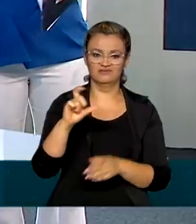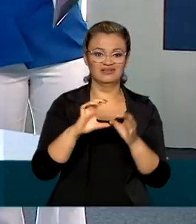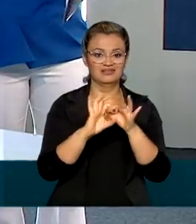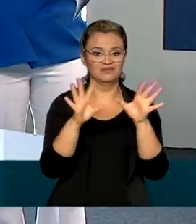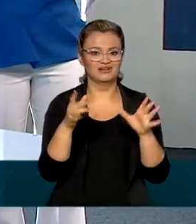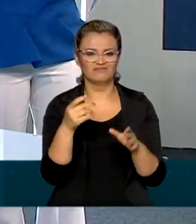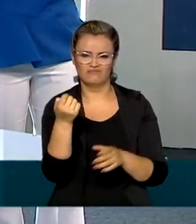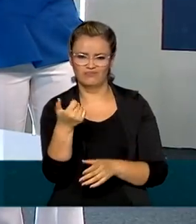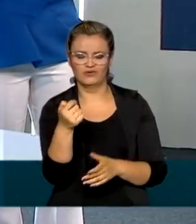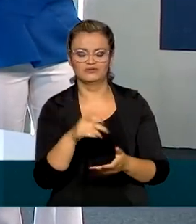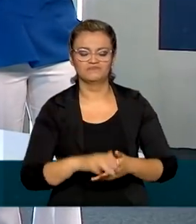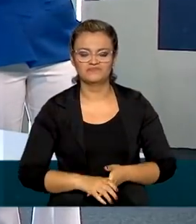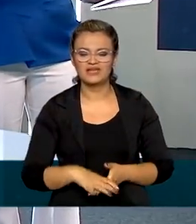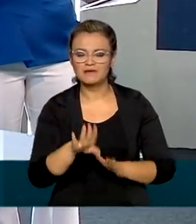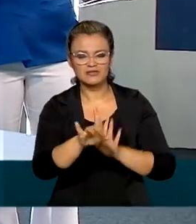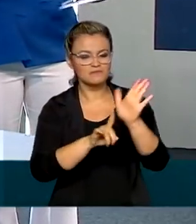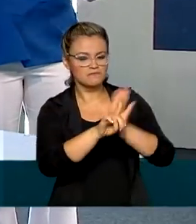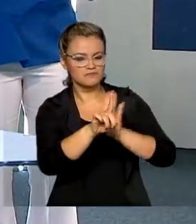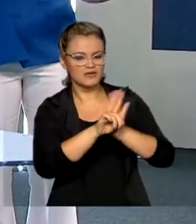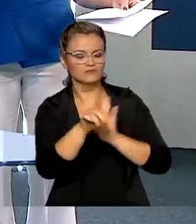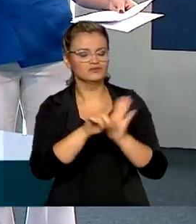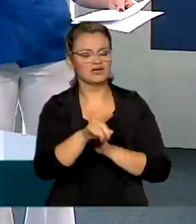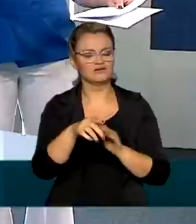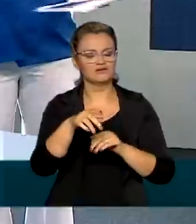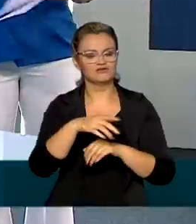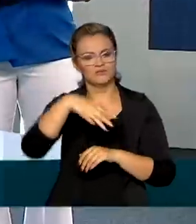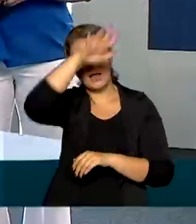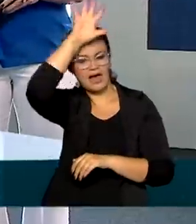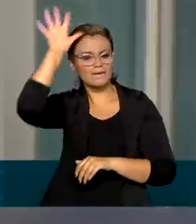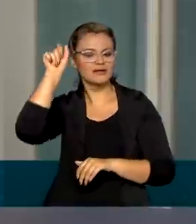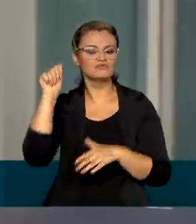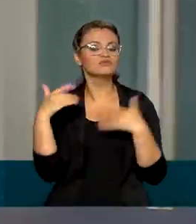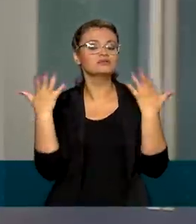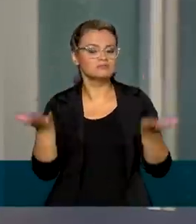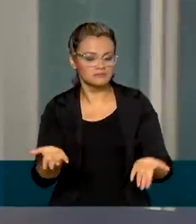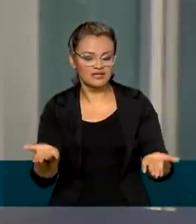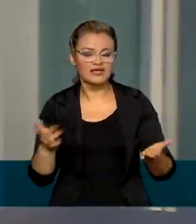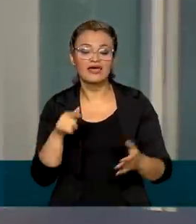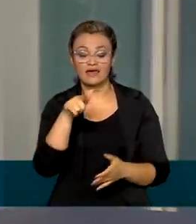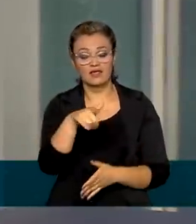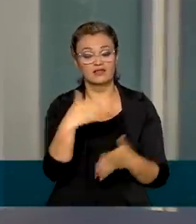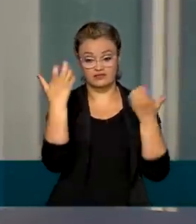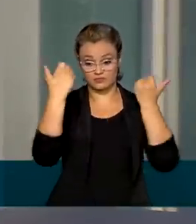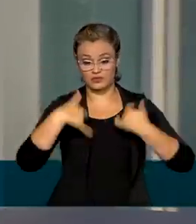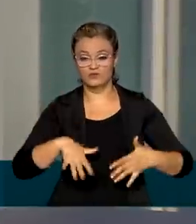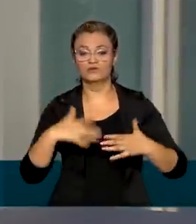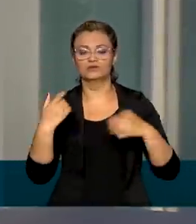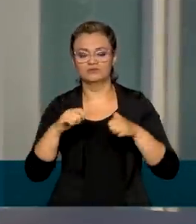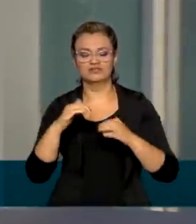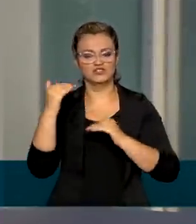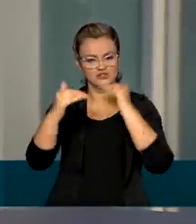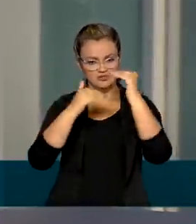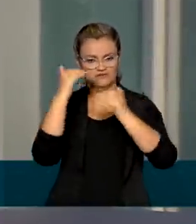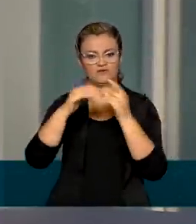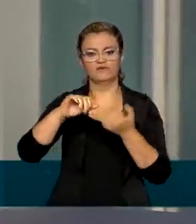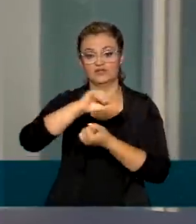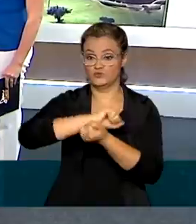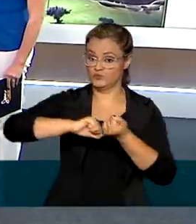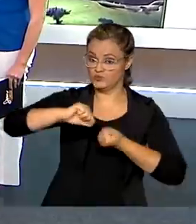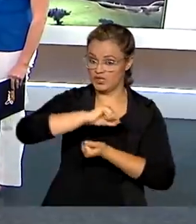no mundo. Ao ser questionado sobre a Amazônia, o ministro do GSI reforçou que é necessário desenvolver a região de forma